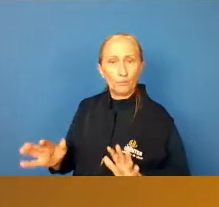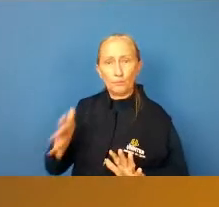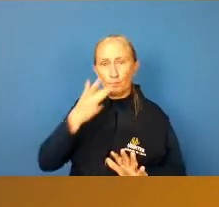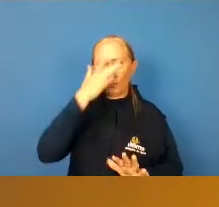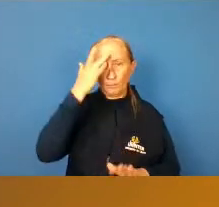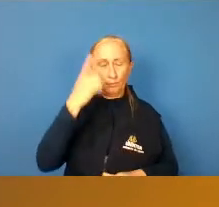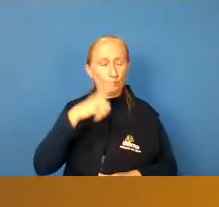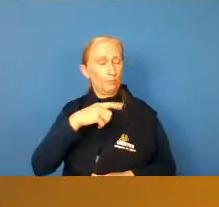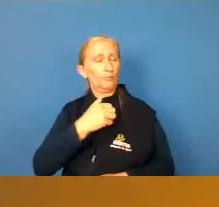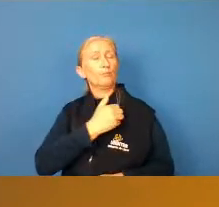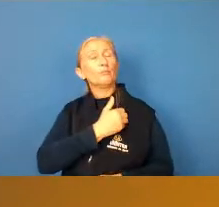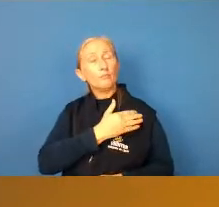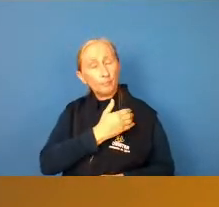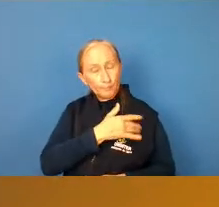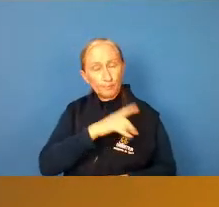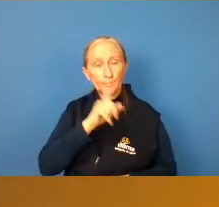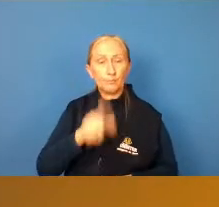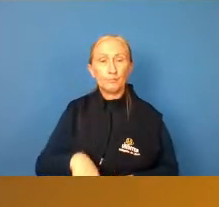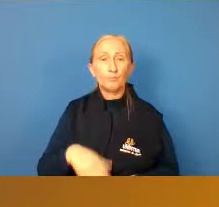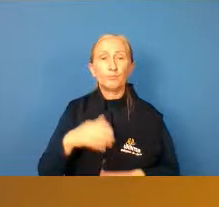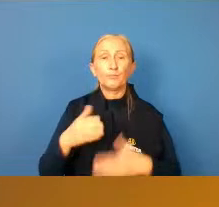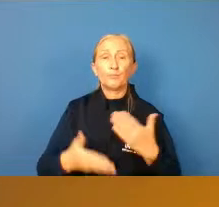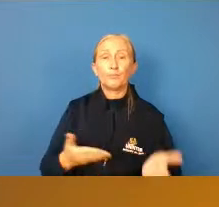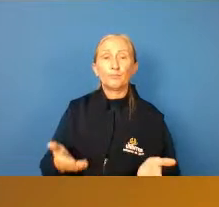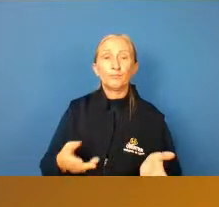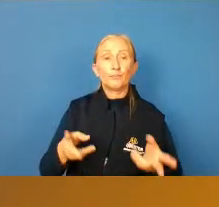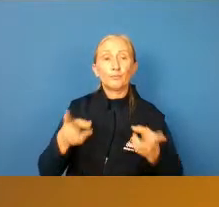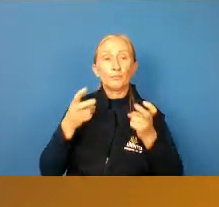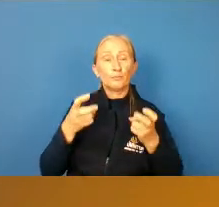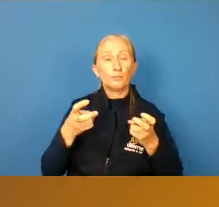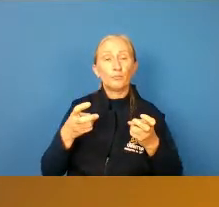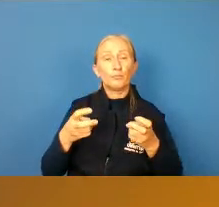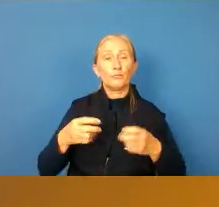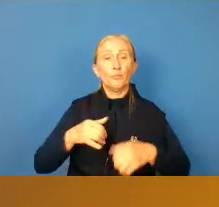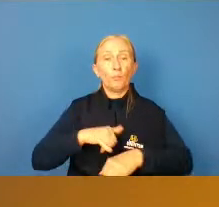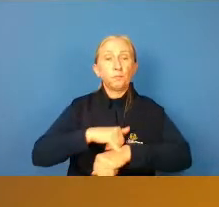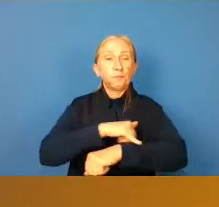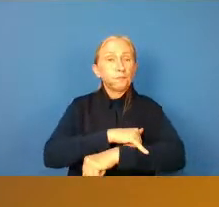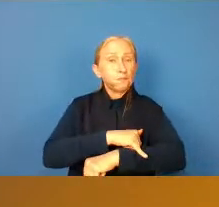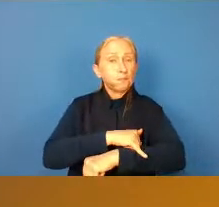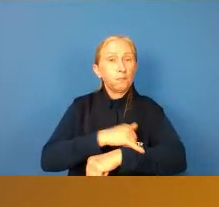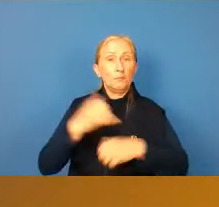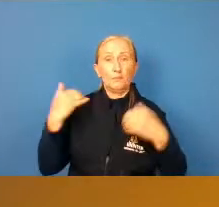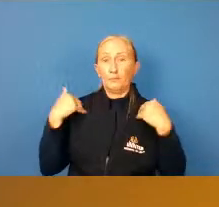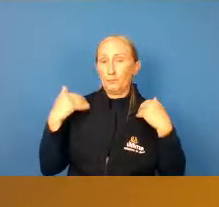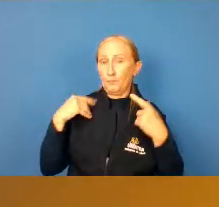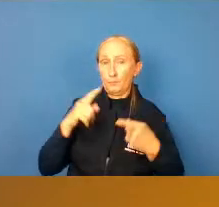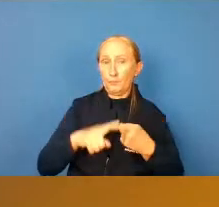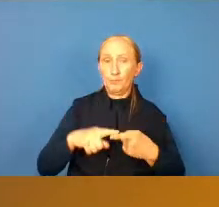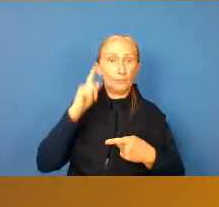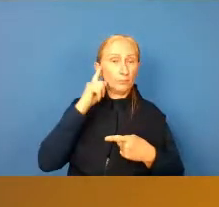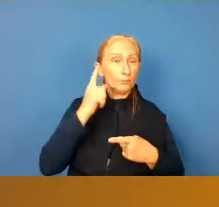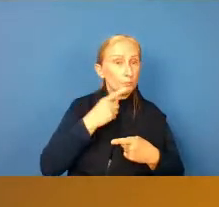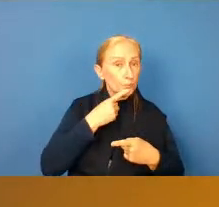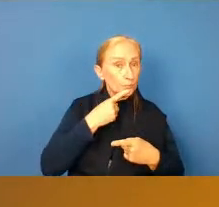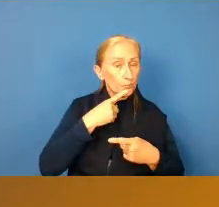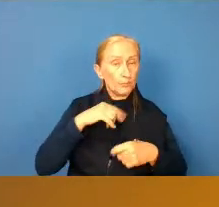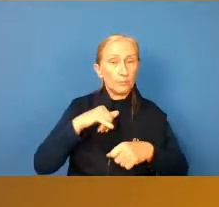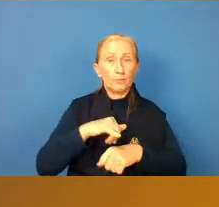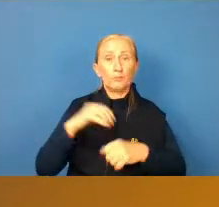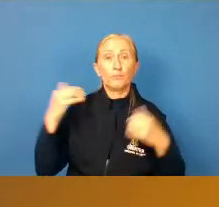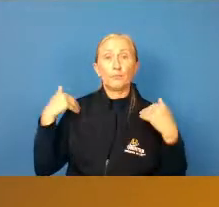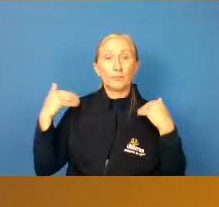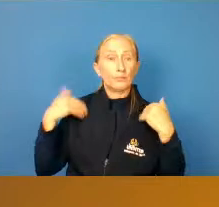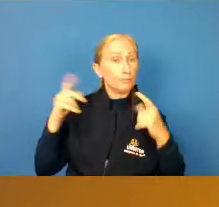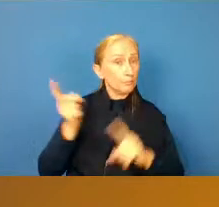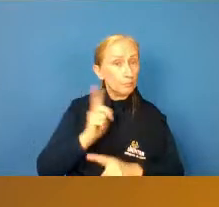tão preconceituoso, por assim dizer, que às vezes a gente não vê também um obeso na academia, a gente não vê um surdo na academia, a gente